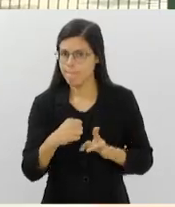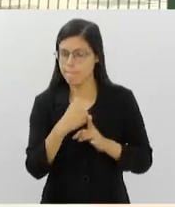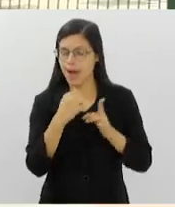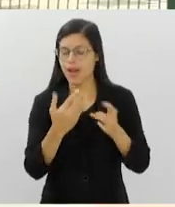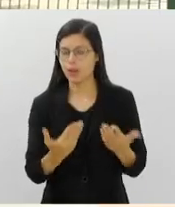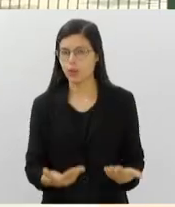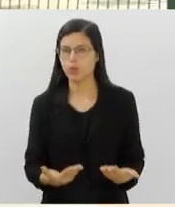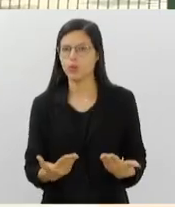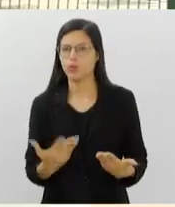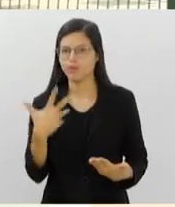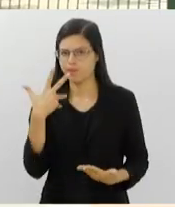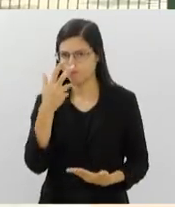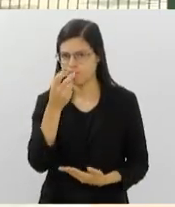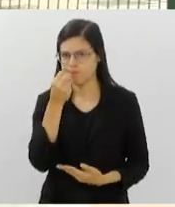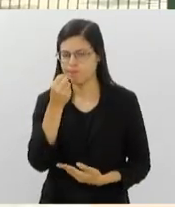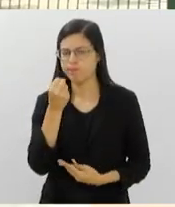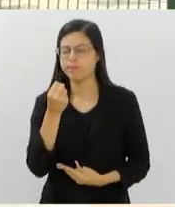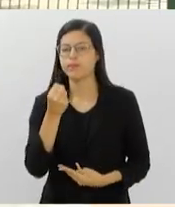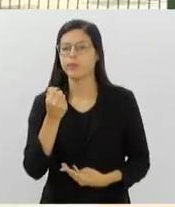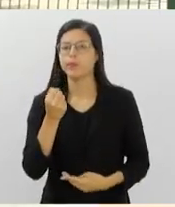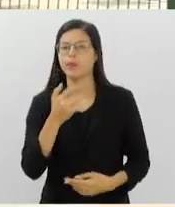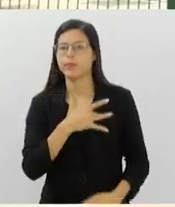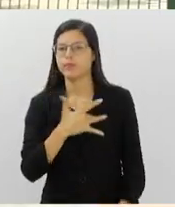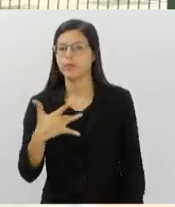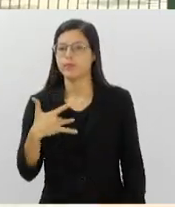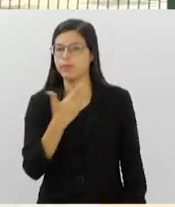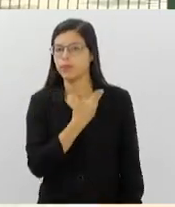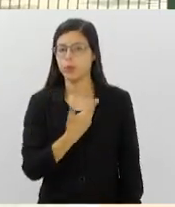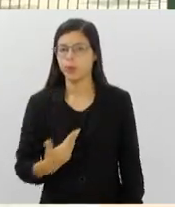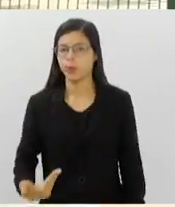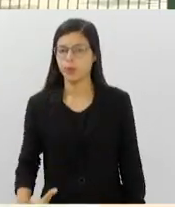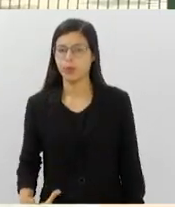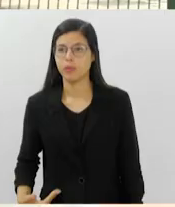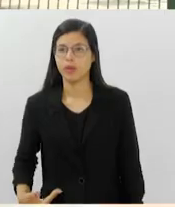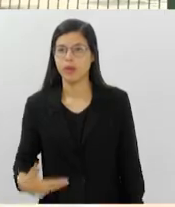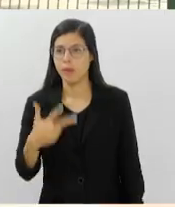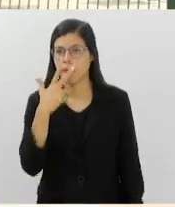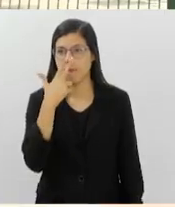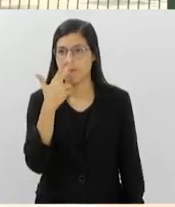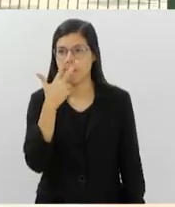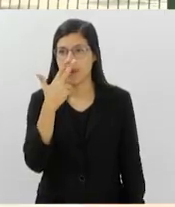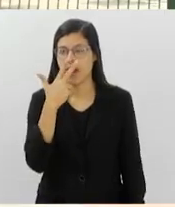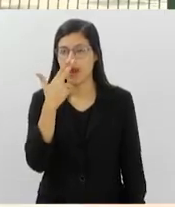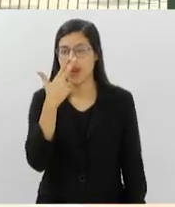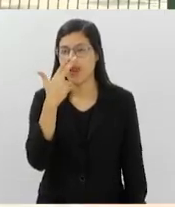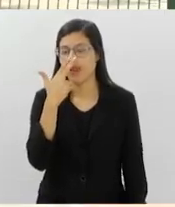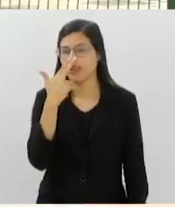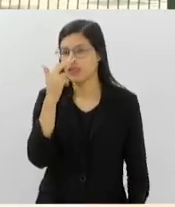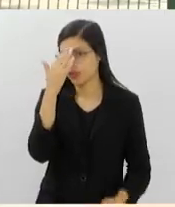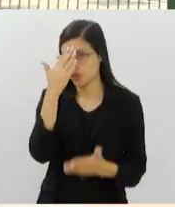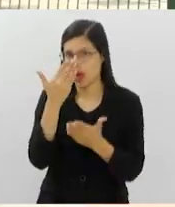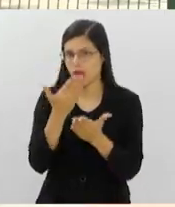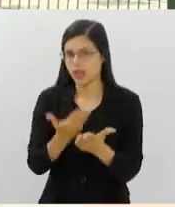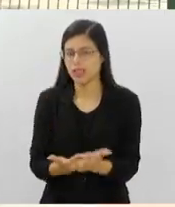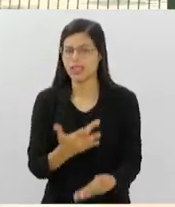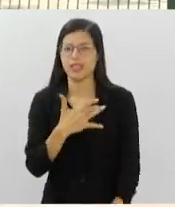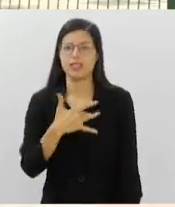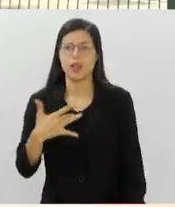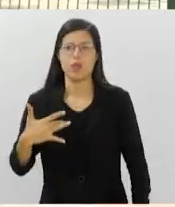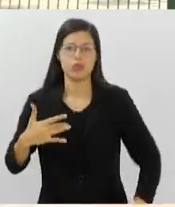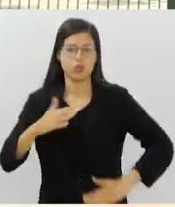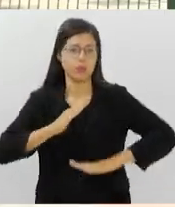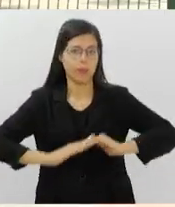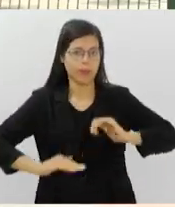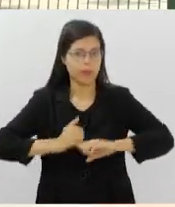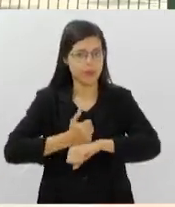forte para a saúde pública, que é a própria descredibilização sobre a saúde, sobre os profissionais de